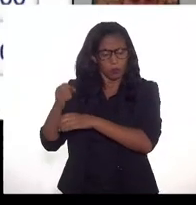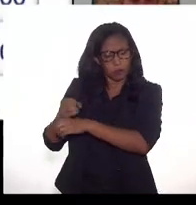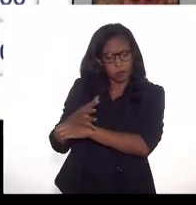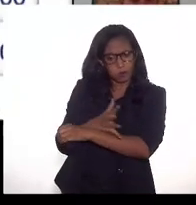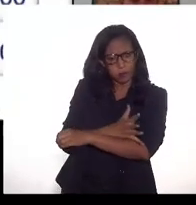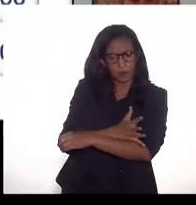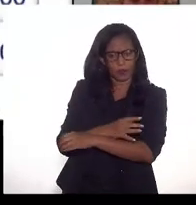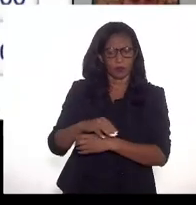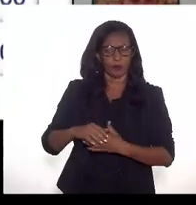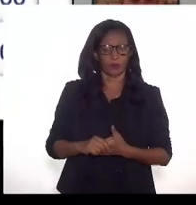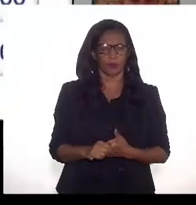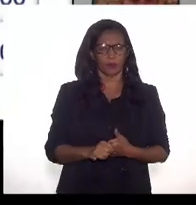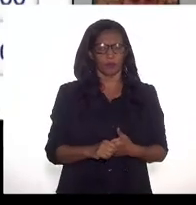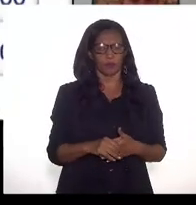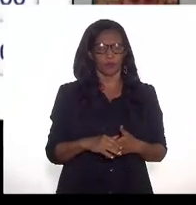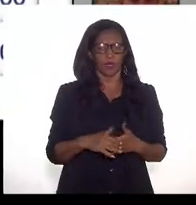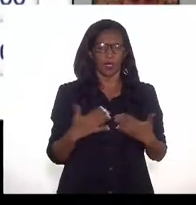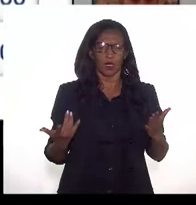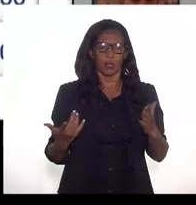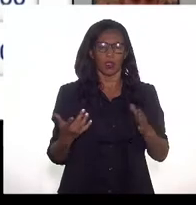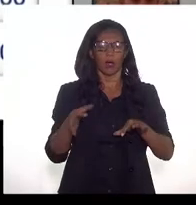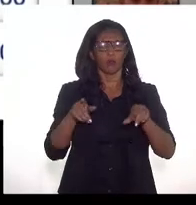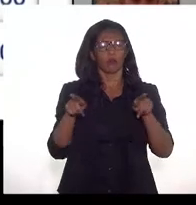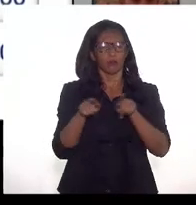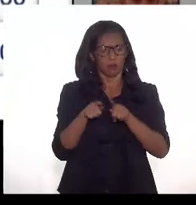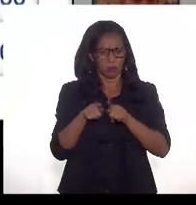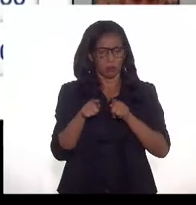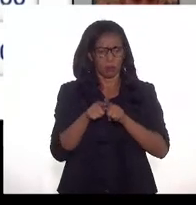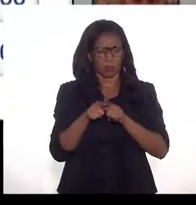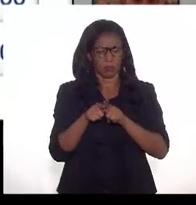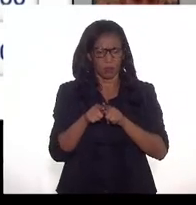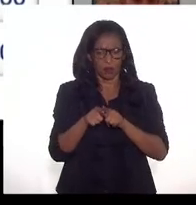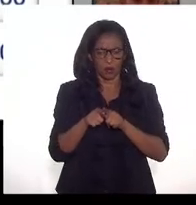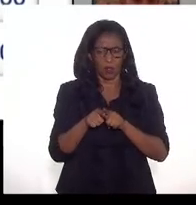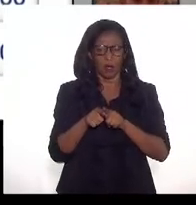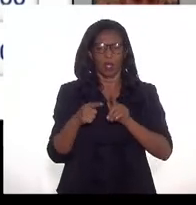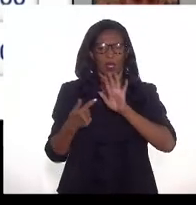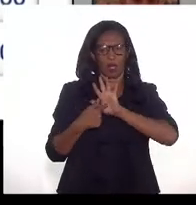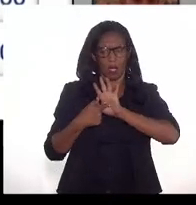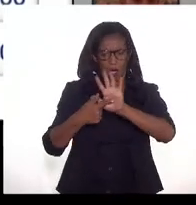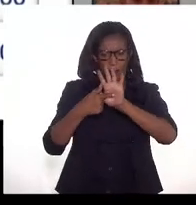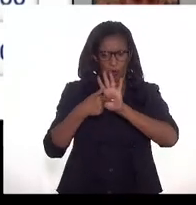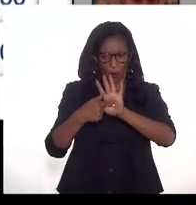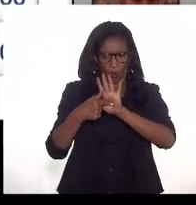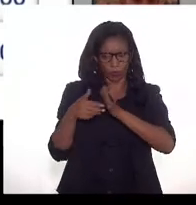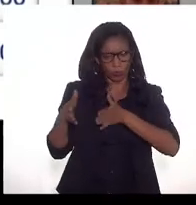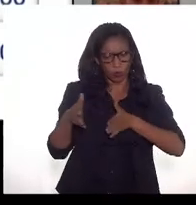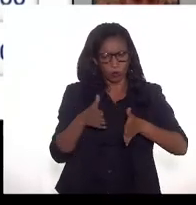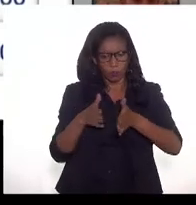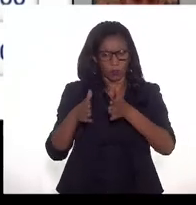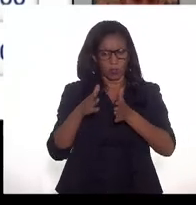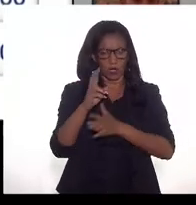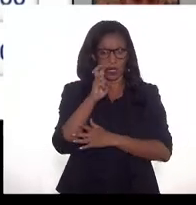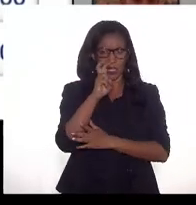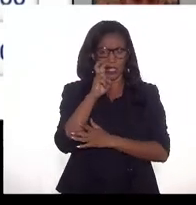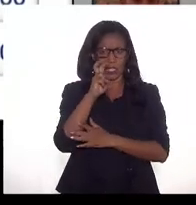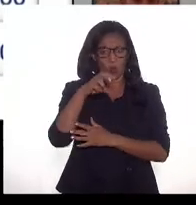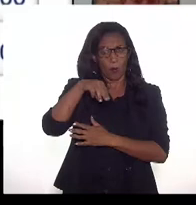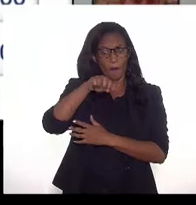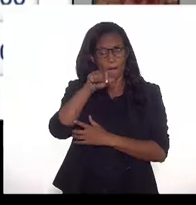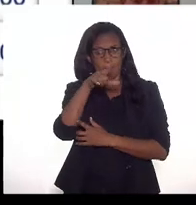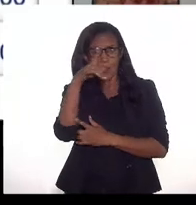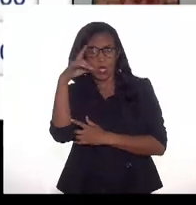Então, considerando também de forma exemplificativa que a depreciação desse trecho é de 5 milhões a cada